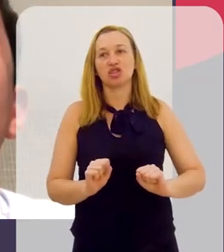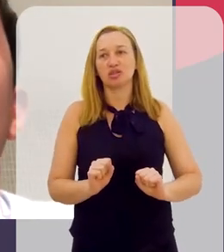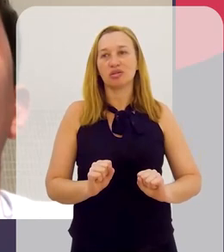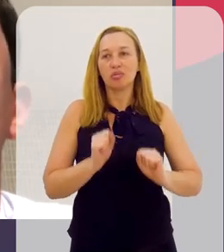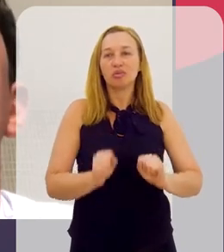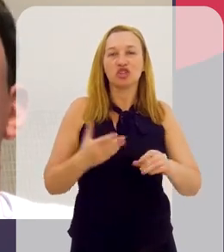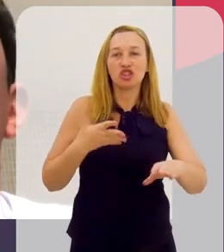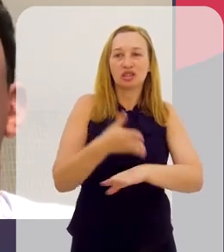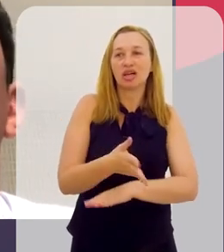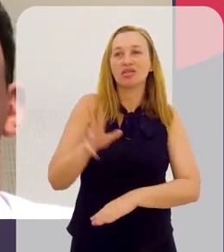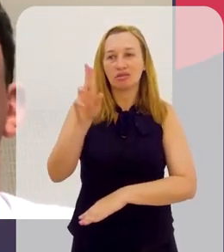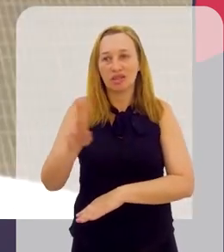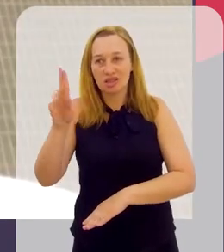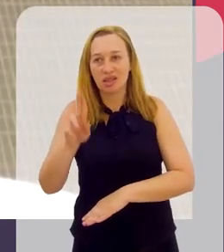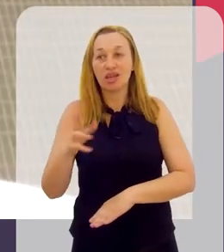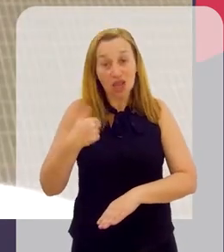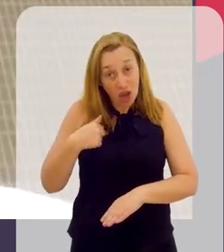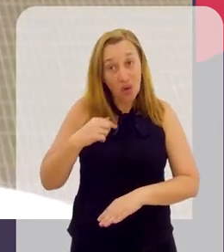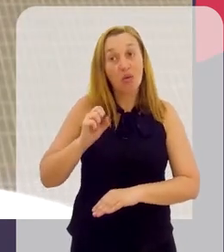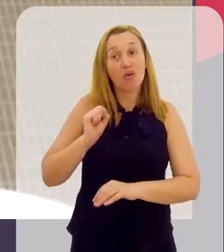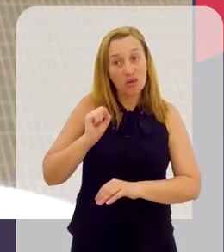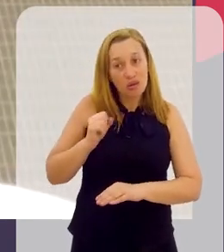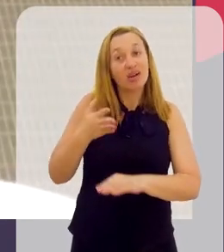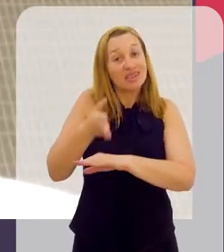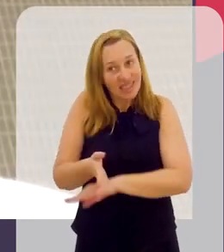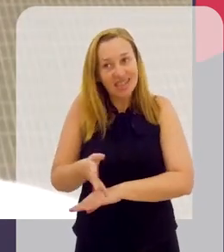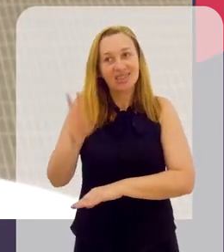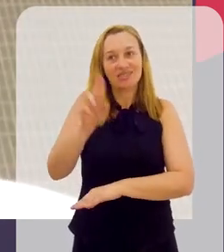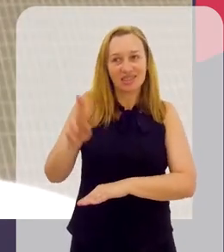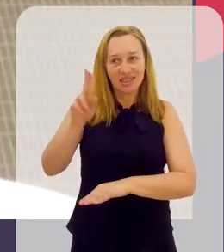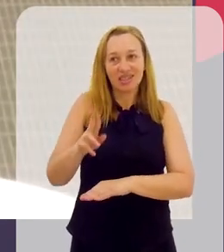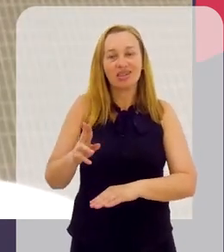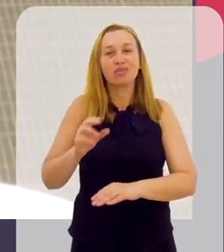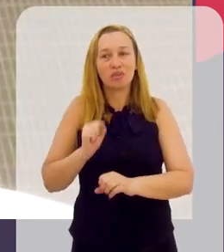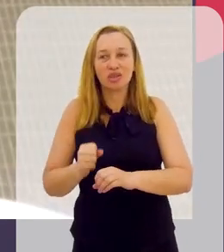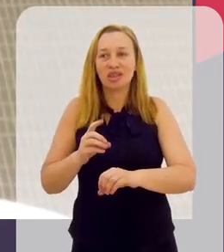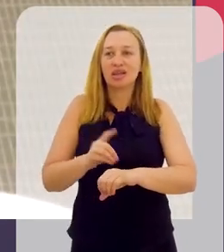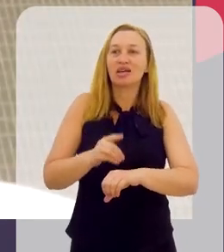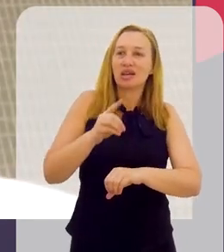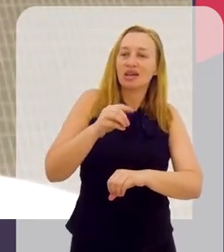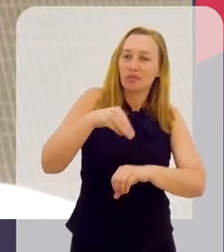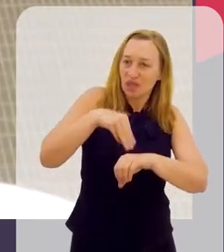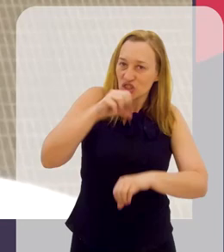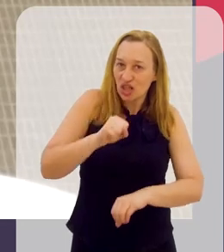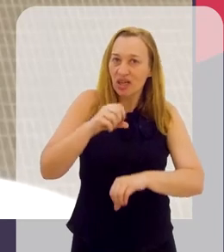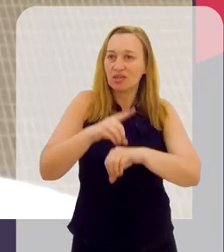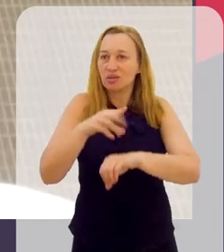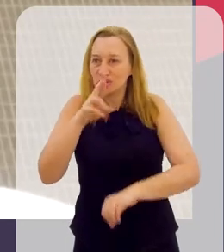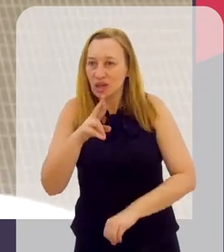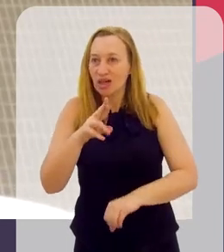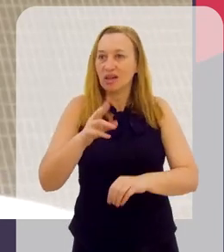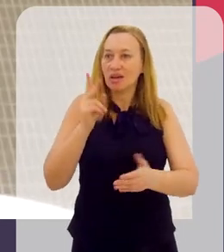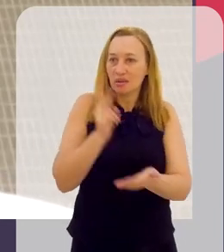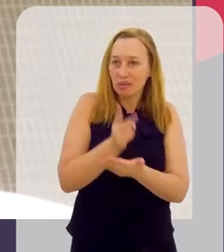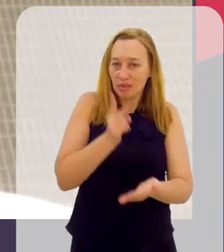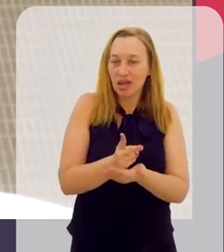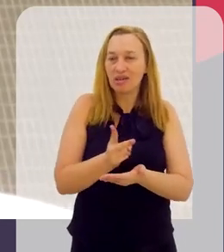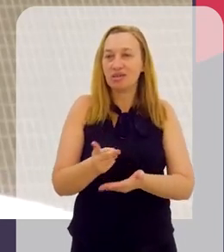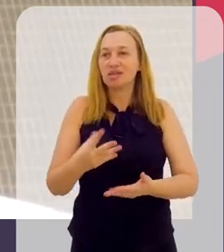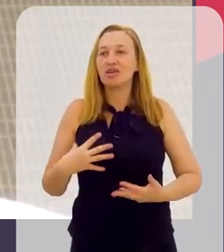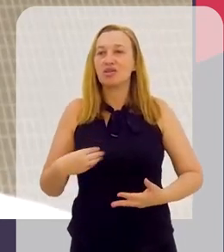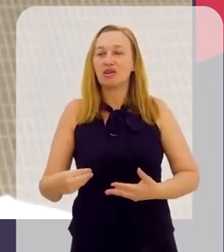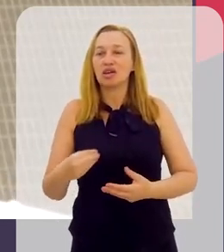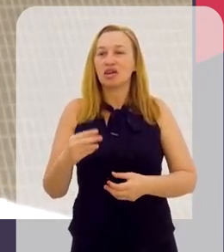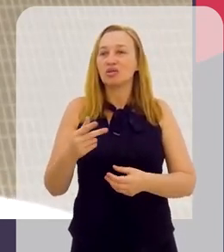acreditar. Que eu podia, né? Que eu podia entrar na universidade. Que eu vou poder... Que eu vou entrar na universidade. Que eu vou poder fazer um mestrado, um doutorado. Mesmo